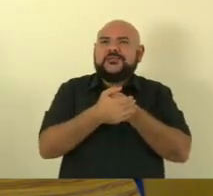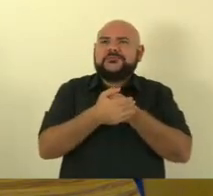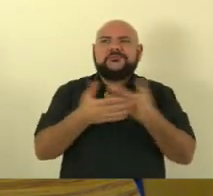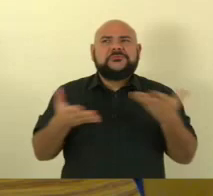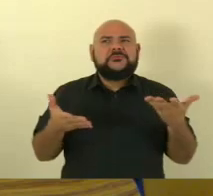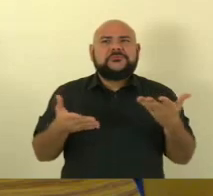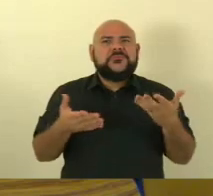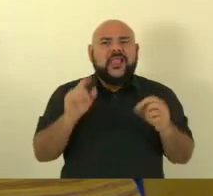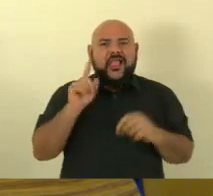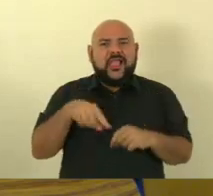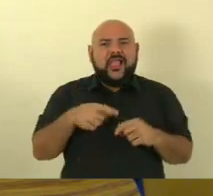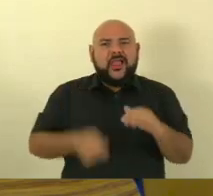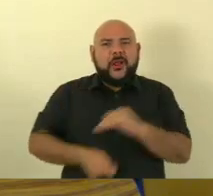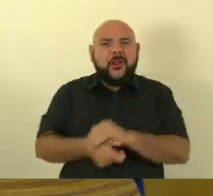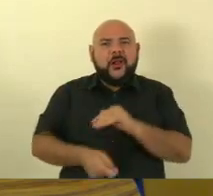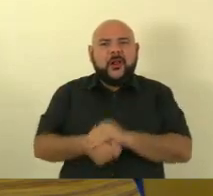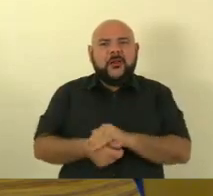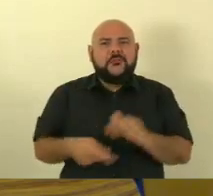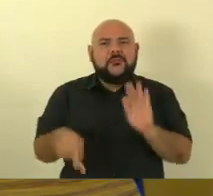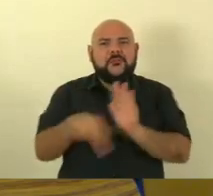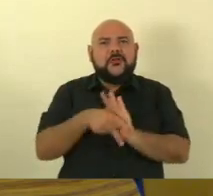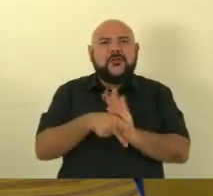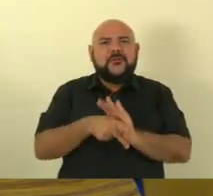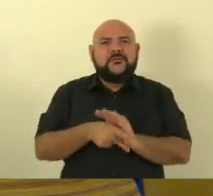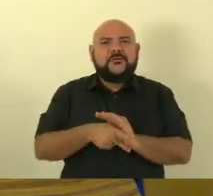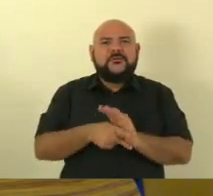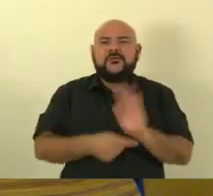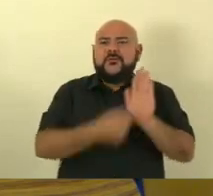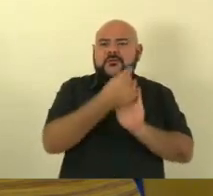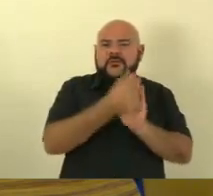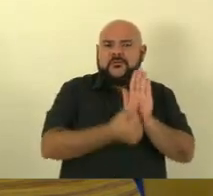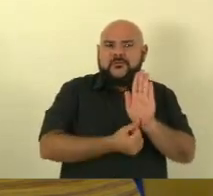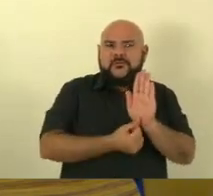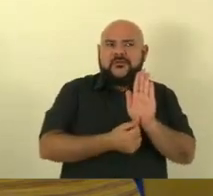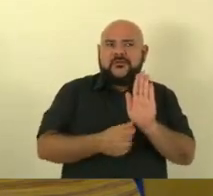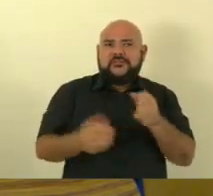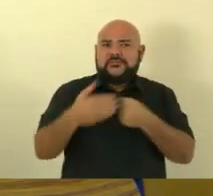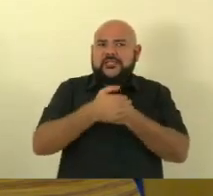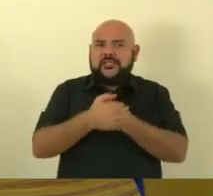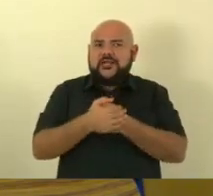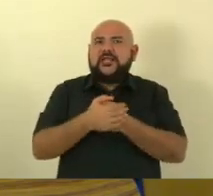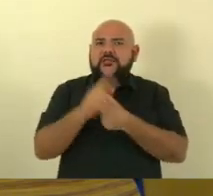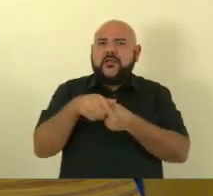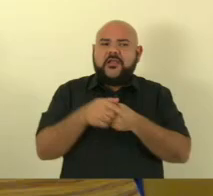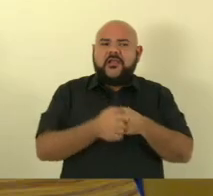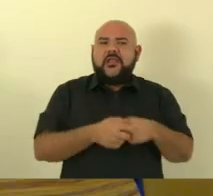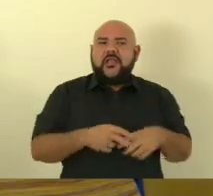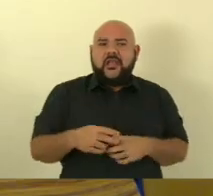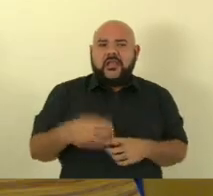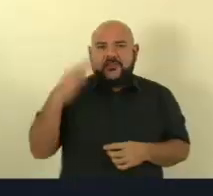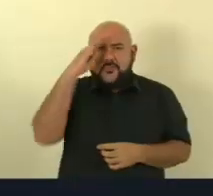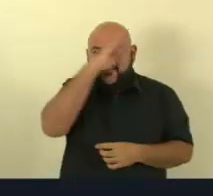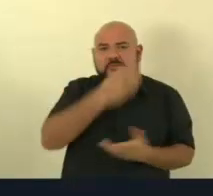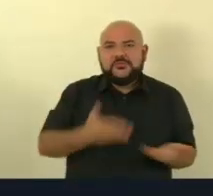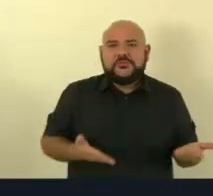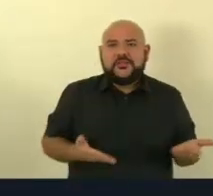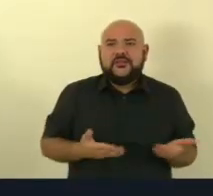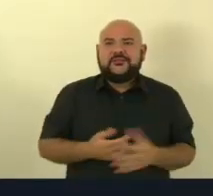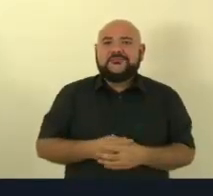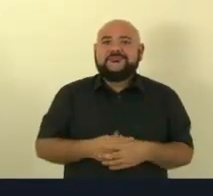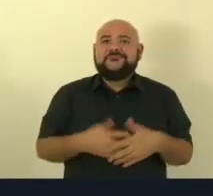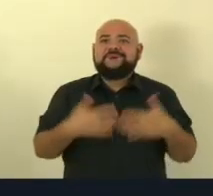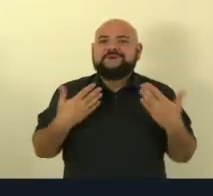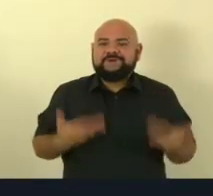mensalão nada disso não era o orçamento secreto do Bolsonaro o maior escândalo de corrupção da história do Brasil